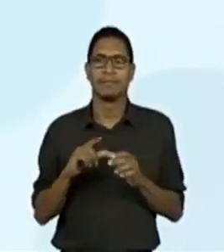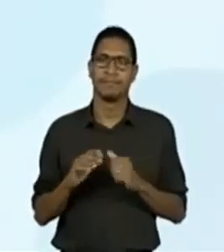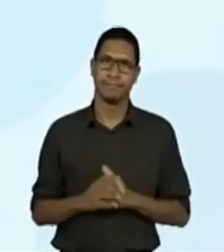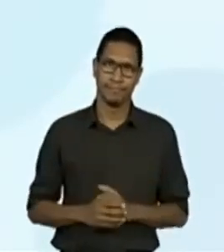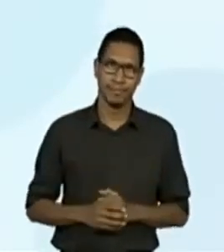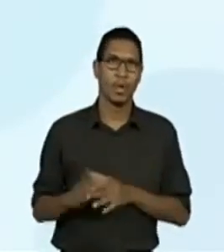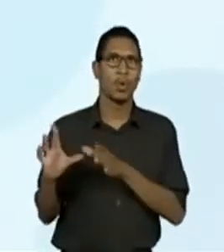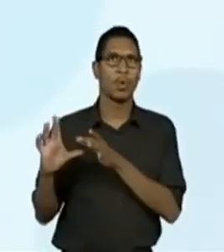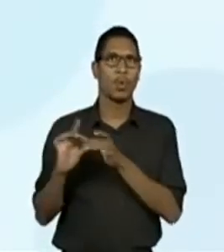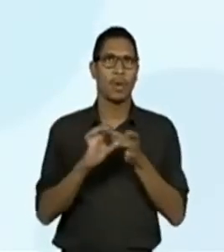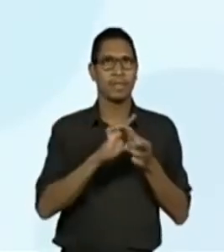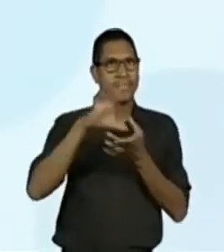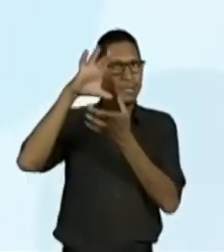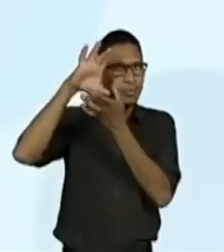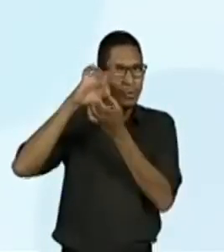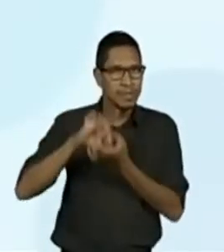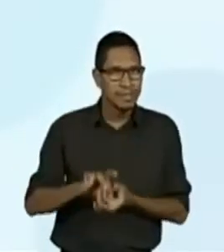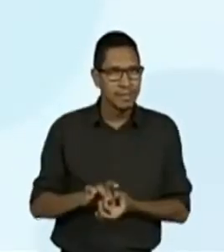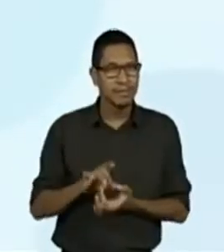gostei, matar.